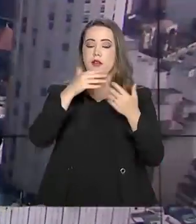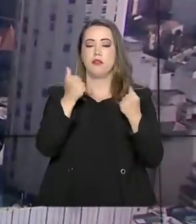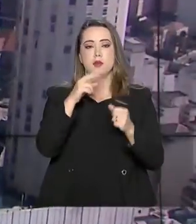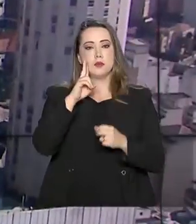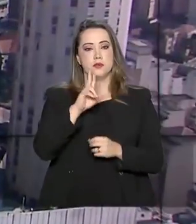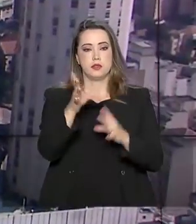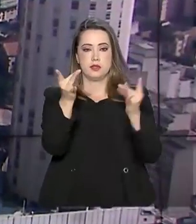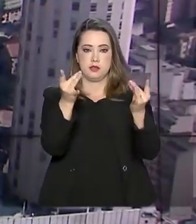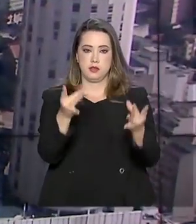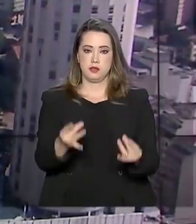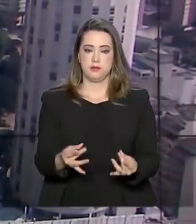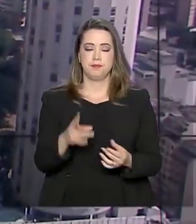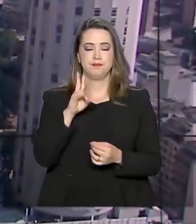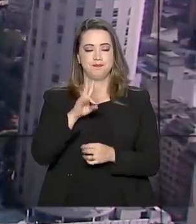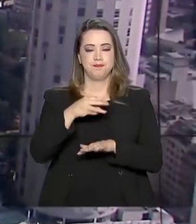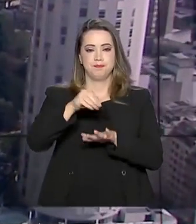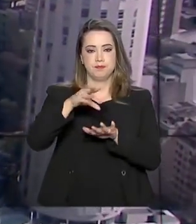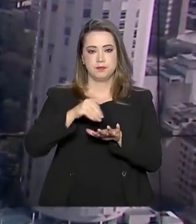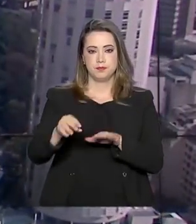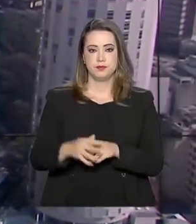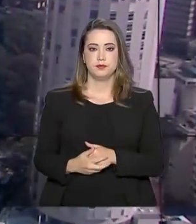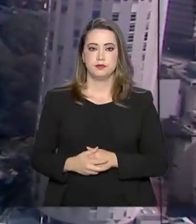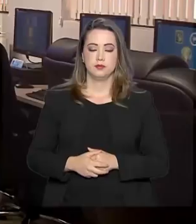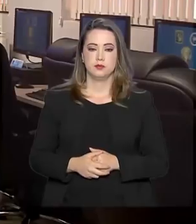conhecer e traz as informações para a gente.